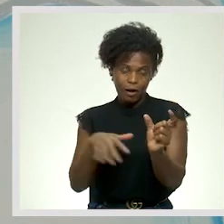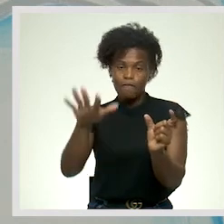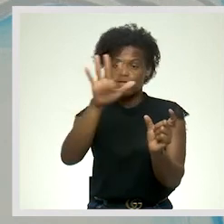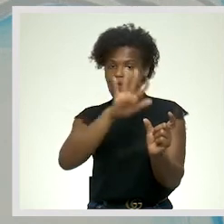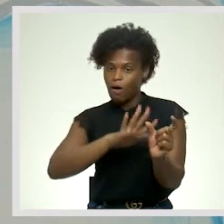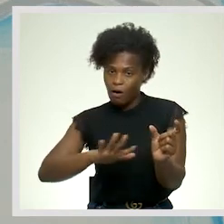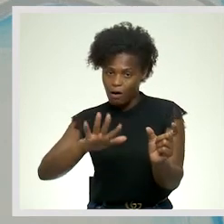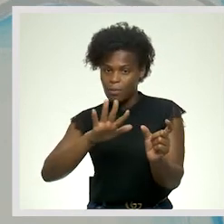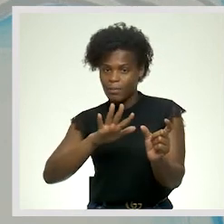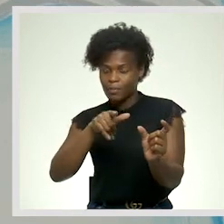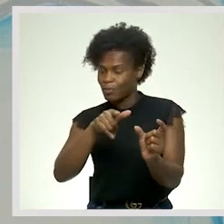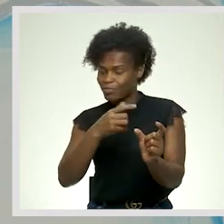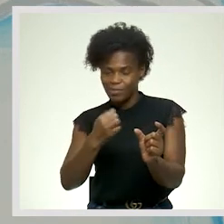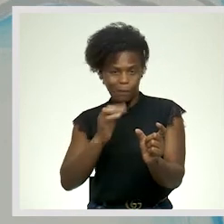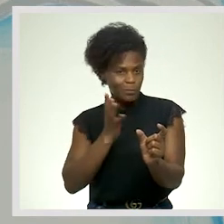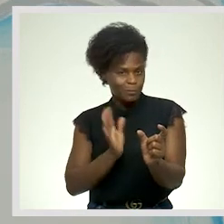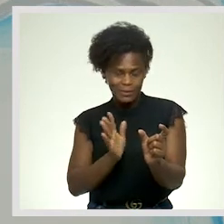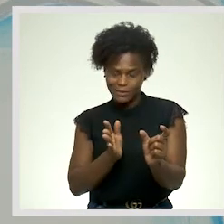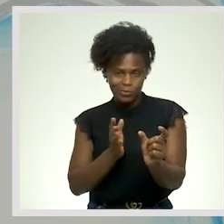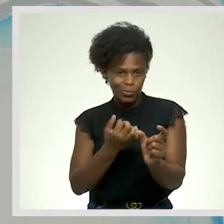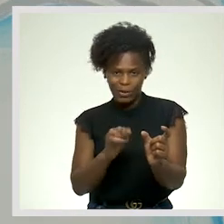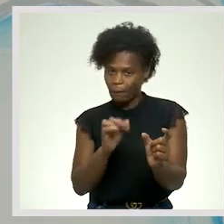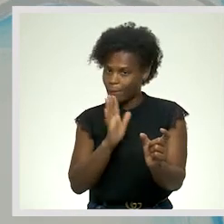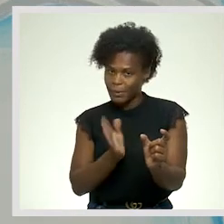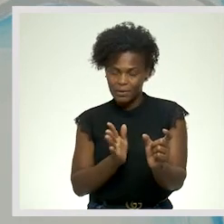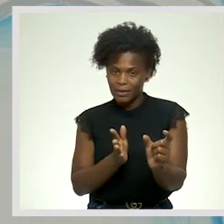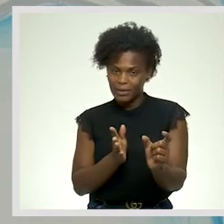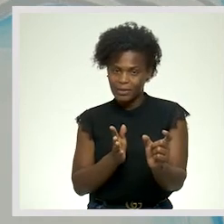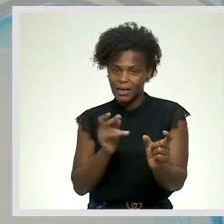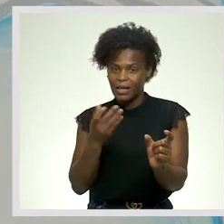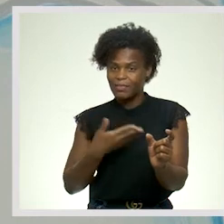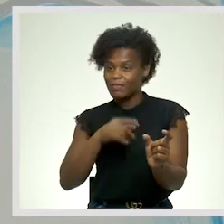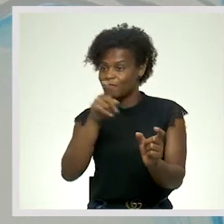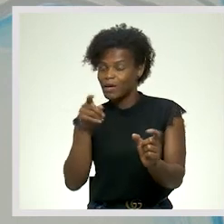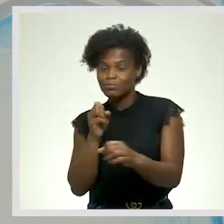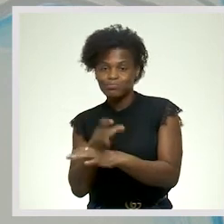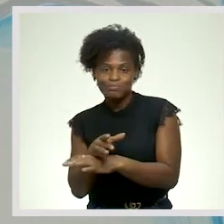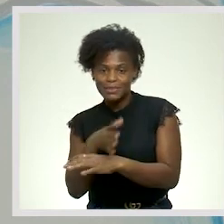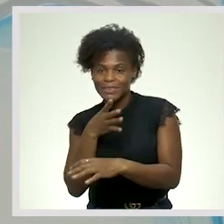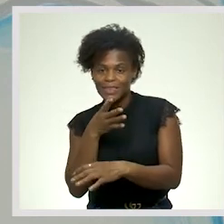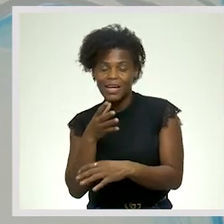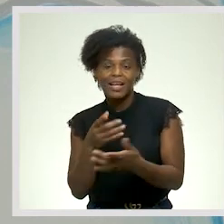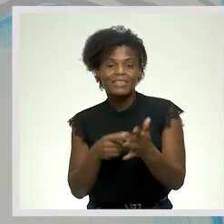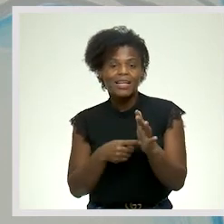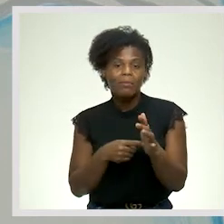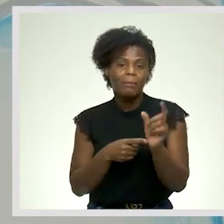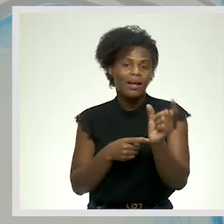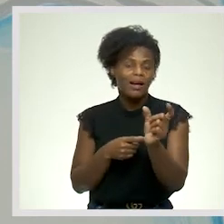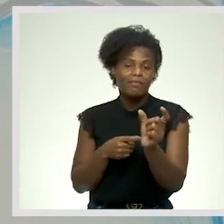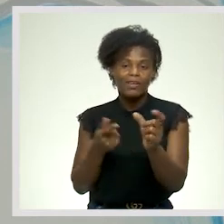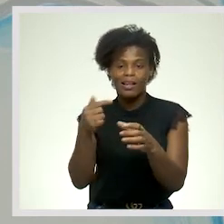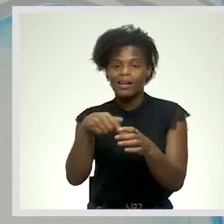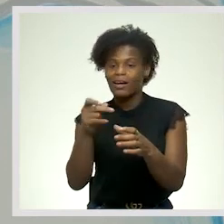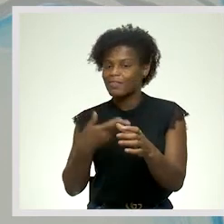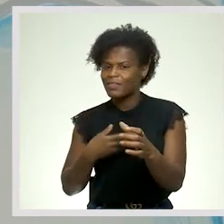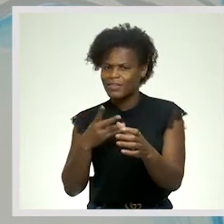Você não precisa colocar O adverbio seguinte Ou seja, a palavra seguinte Na forma de